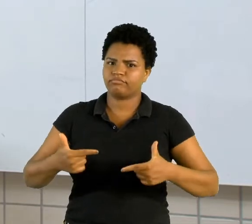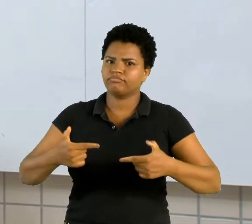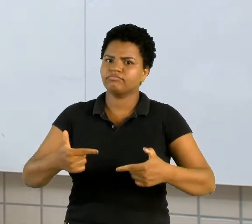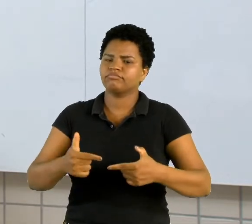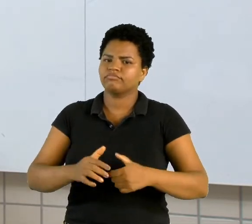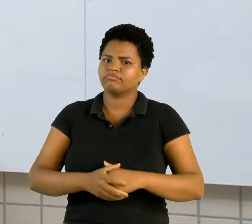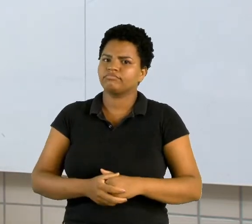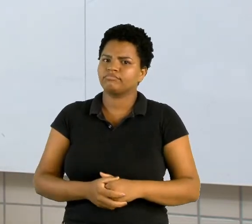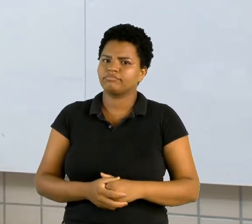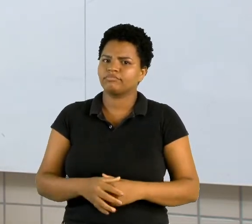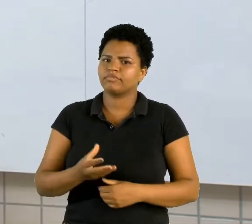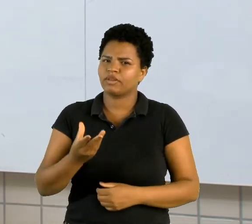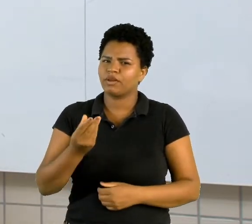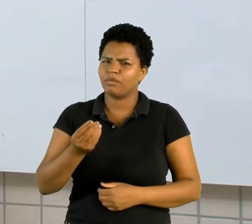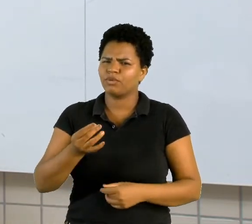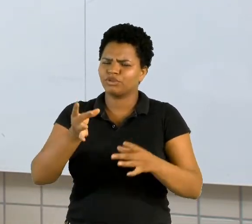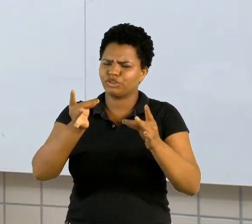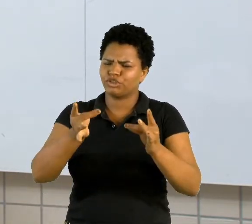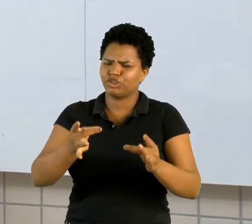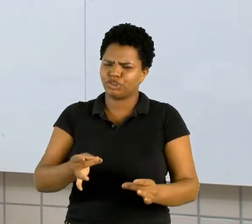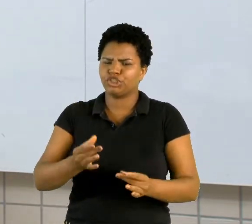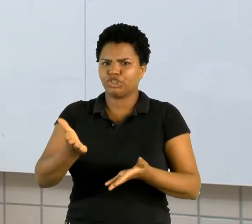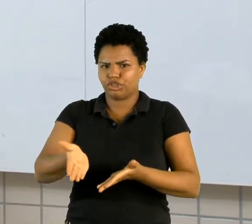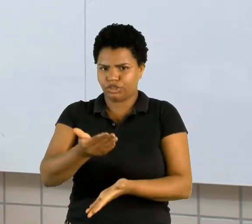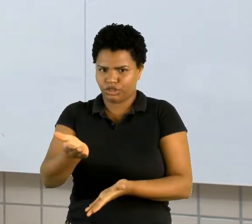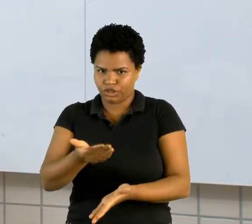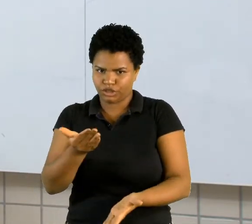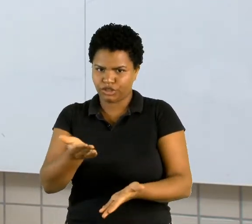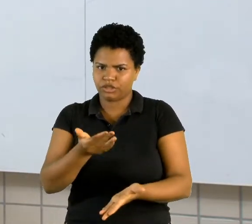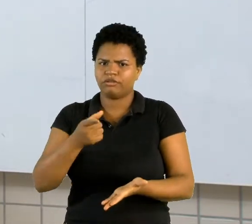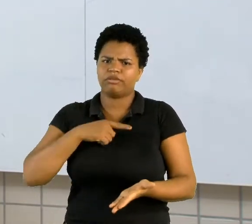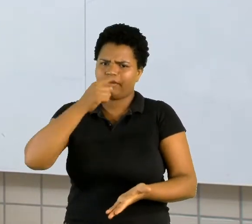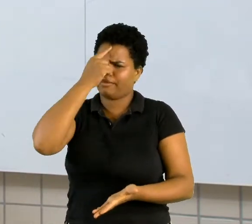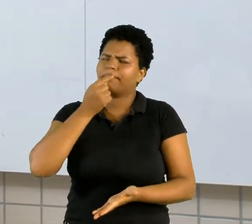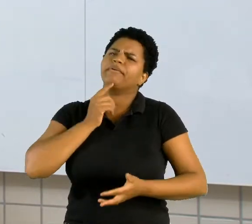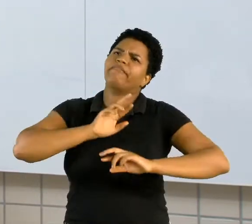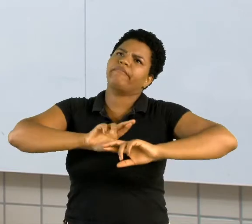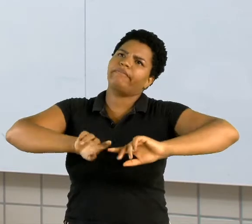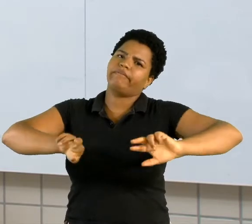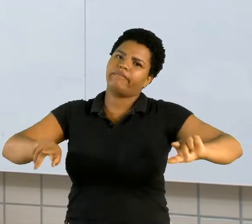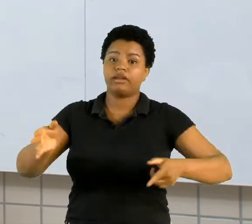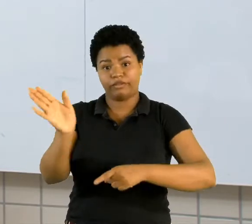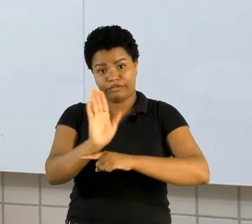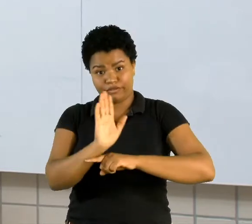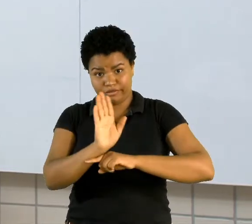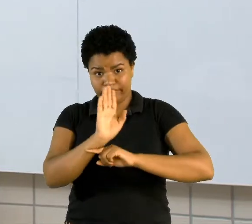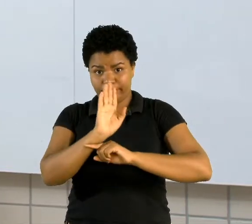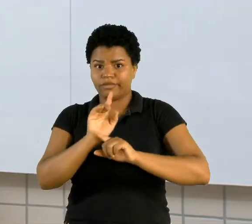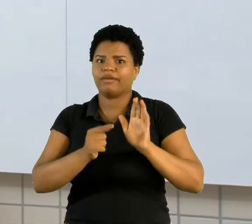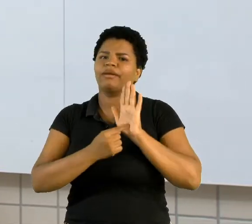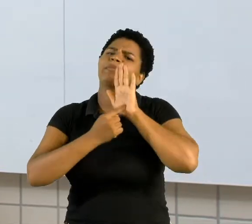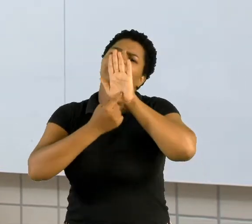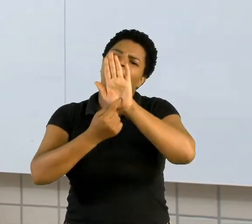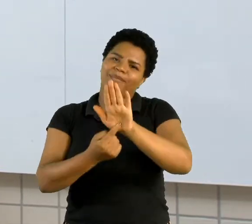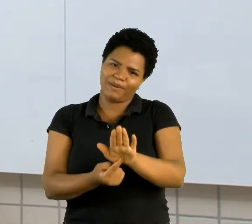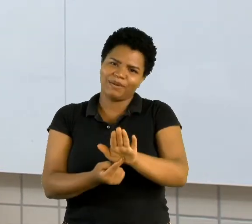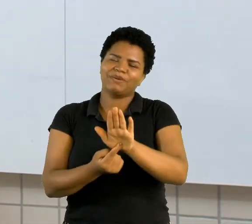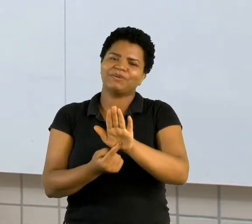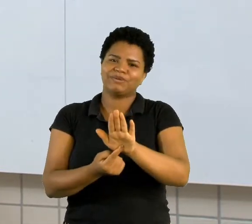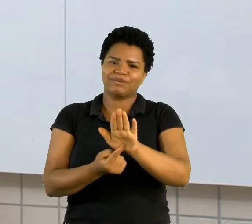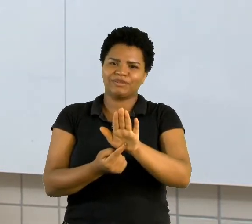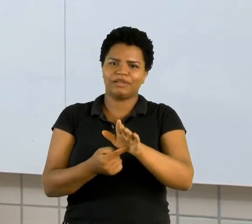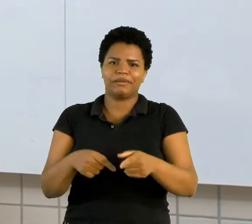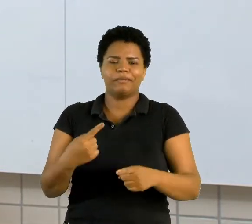ele é muito descrito nos livros, você tem várias imagens, você tem muitos filmes que mostram esses detalhes, porque